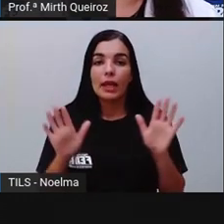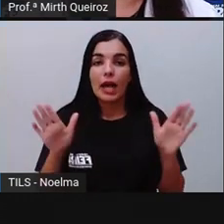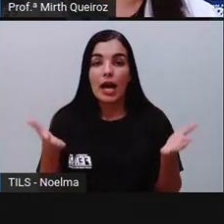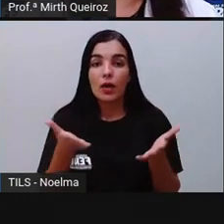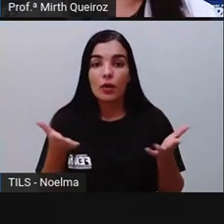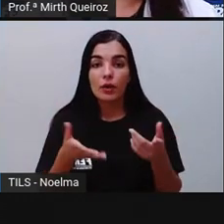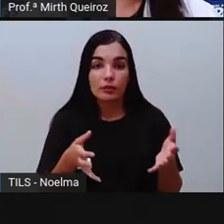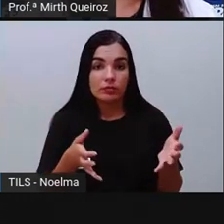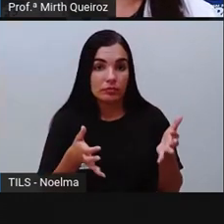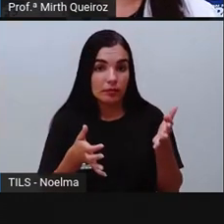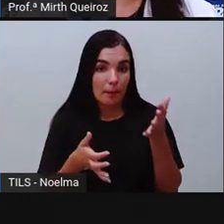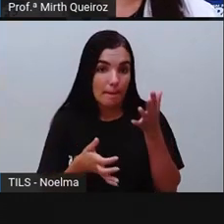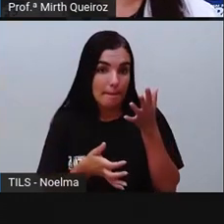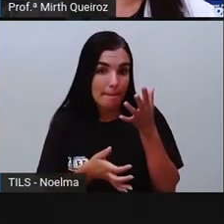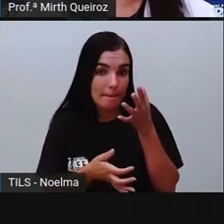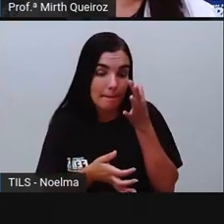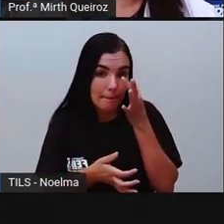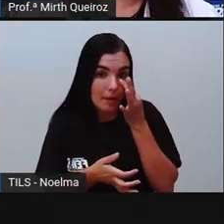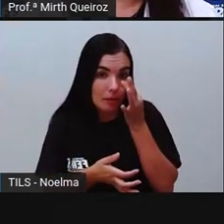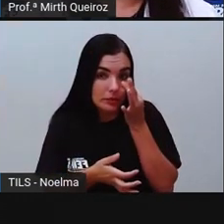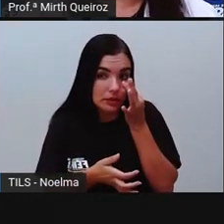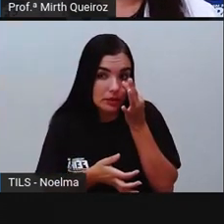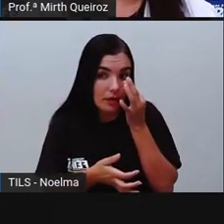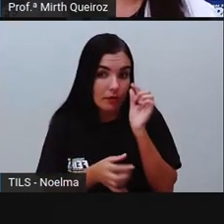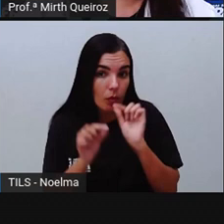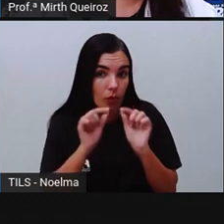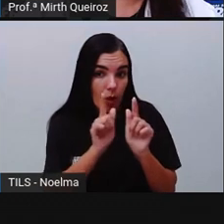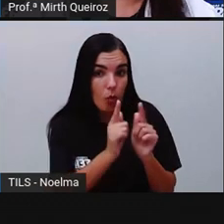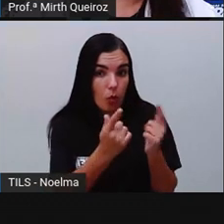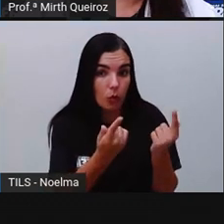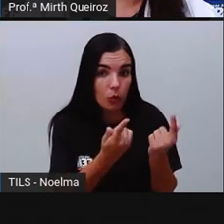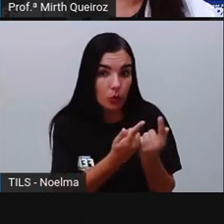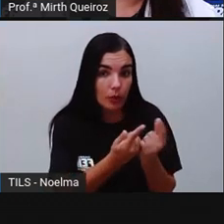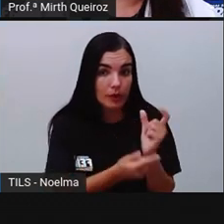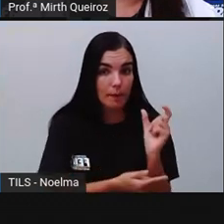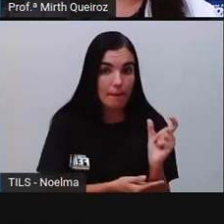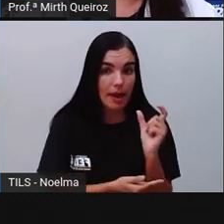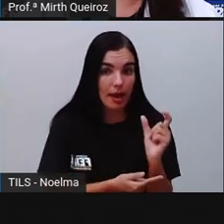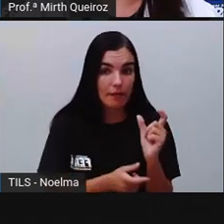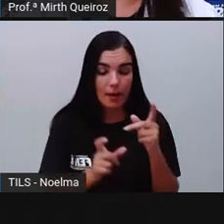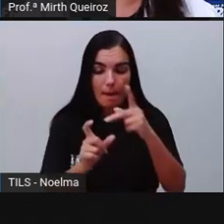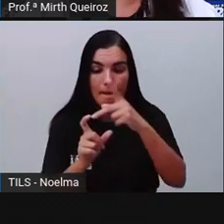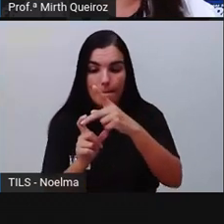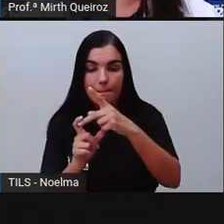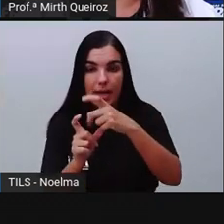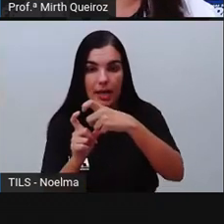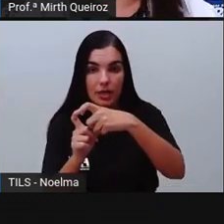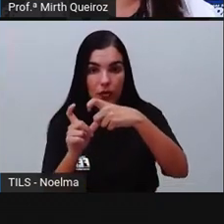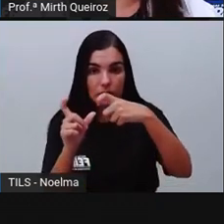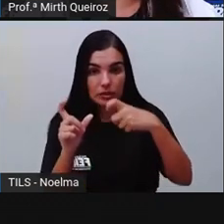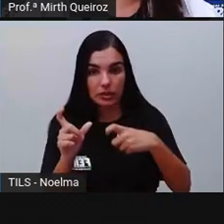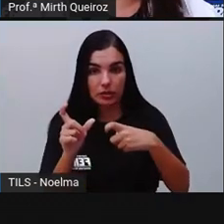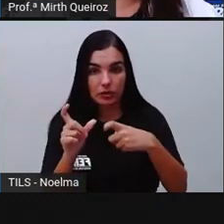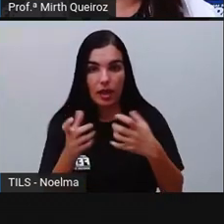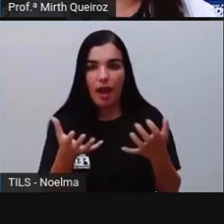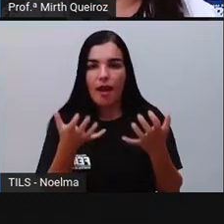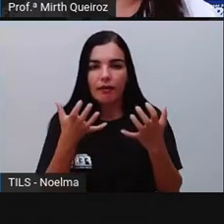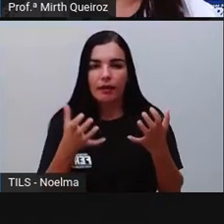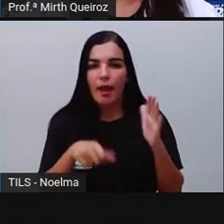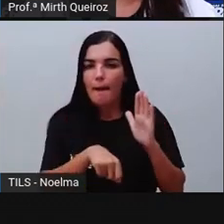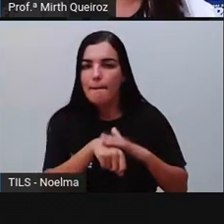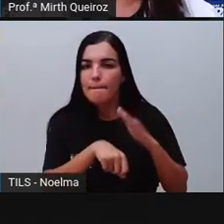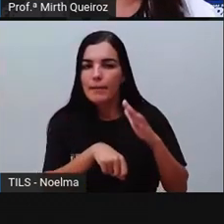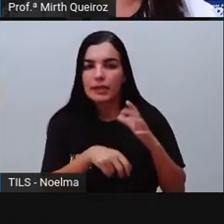Observa-se desse modo que o grupo de palavras paroxítonas é a que requer maior atenção